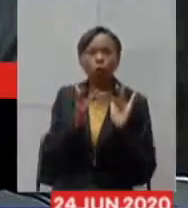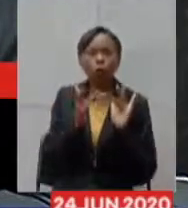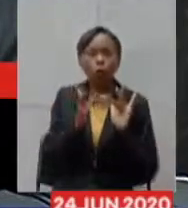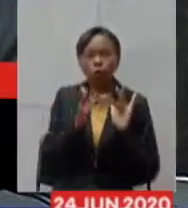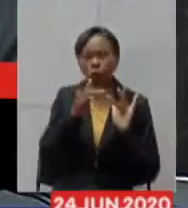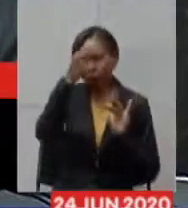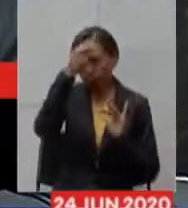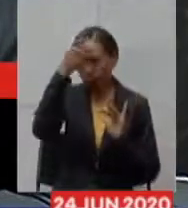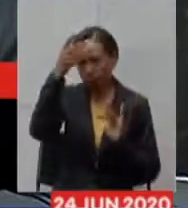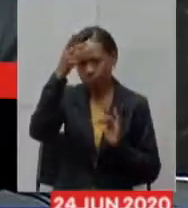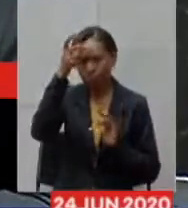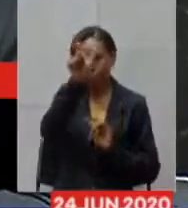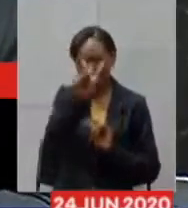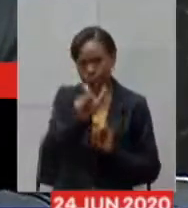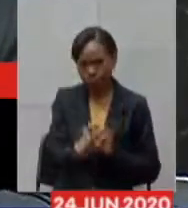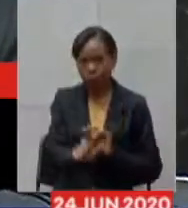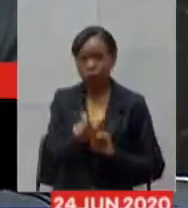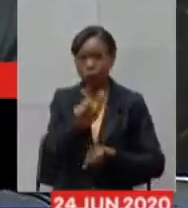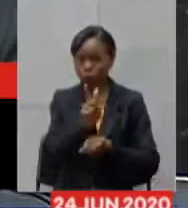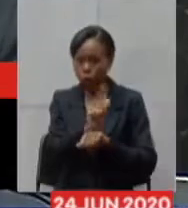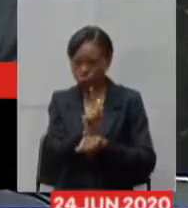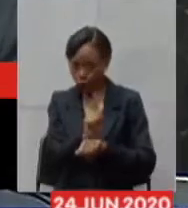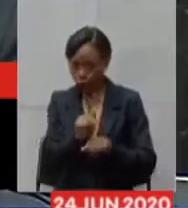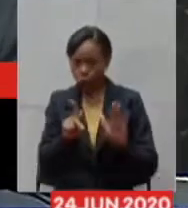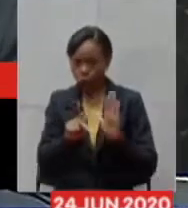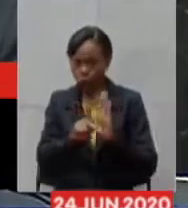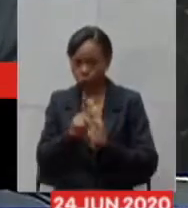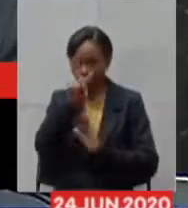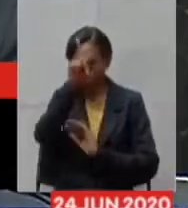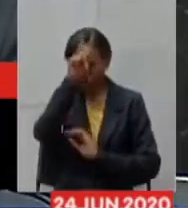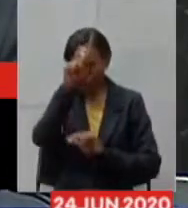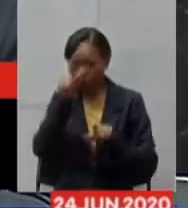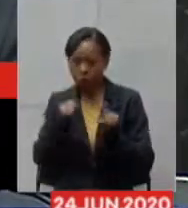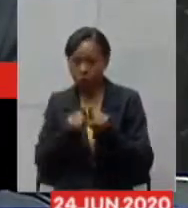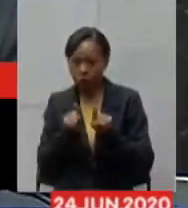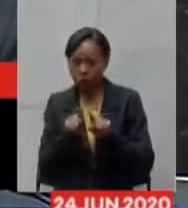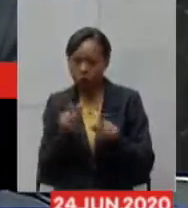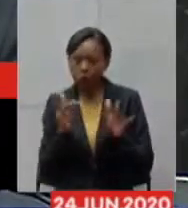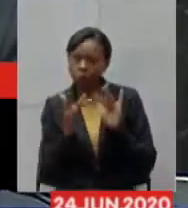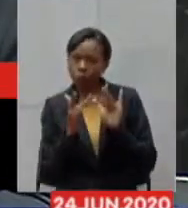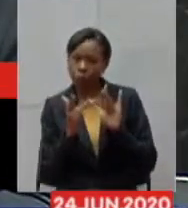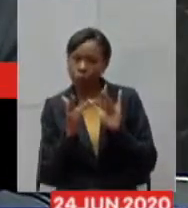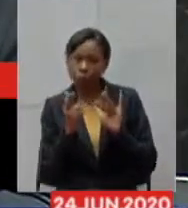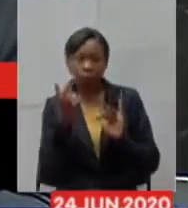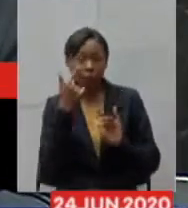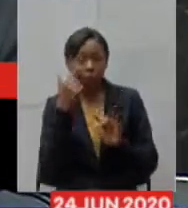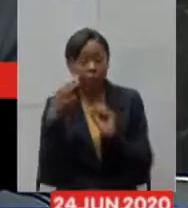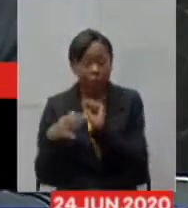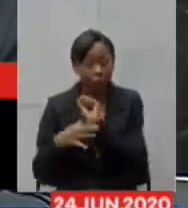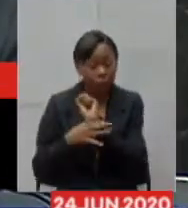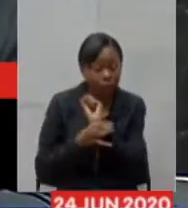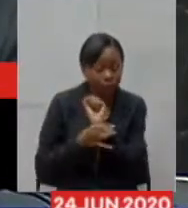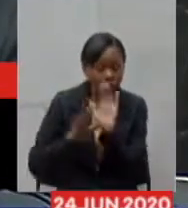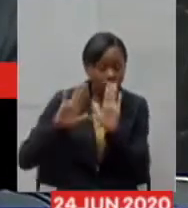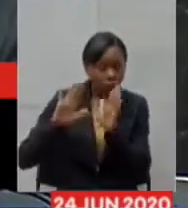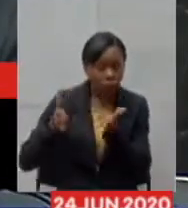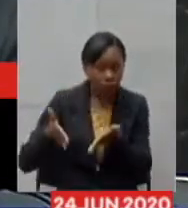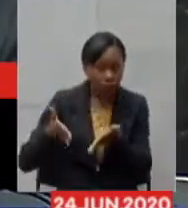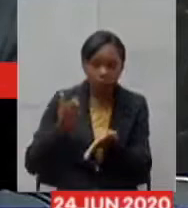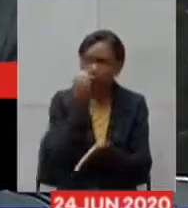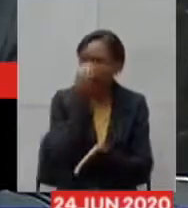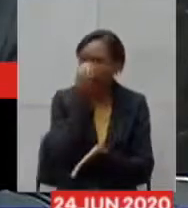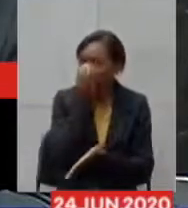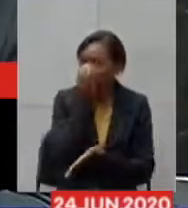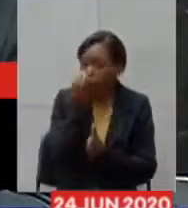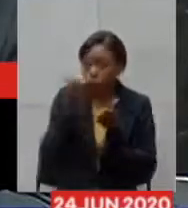o gestor do hospital de forma que nós tenhamos a garantia que esse respirador chegando no hospital ele vai entrar